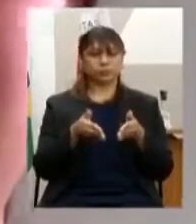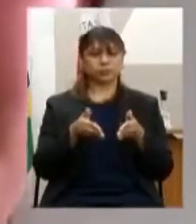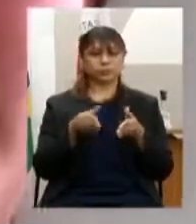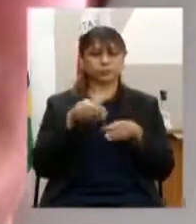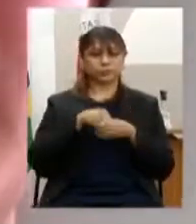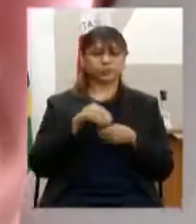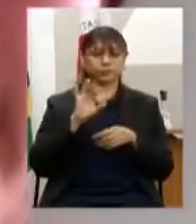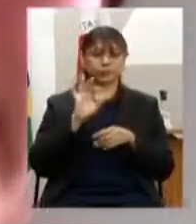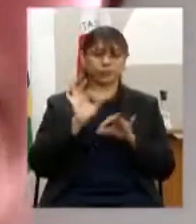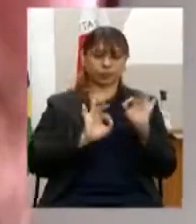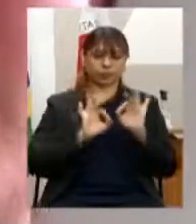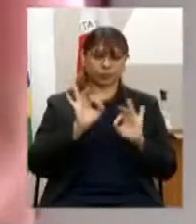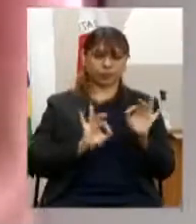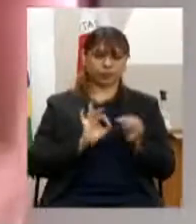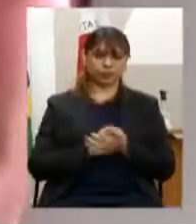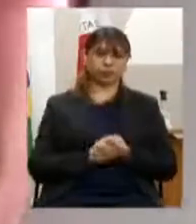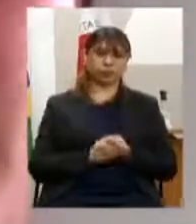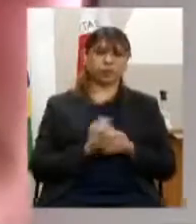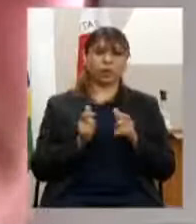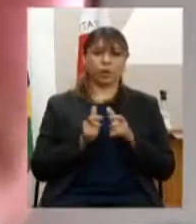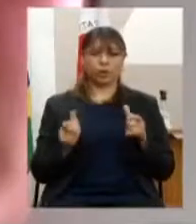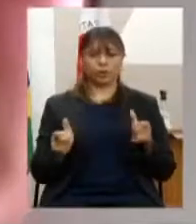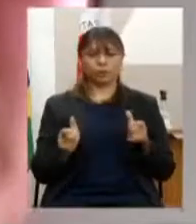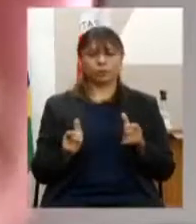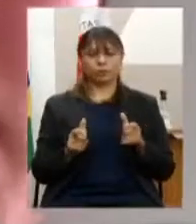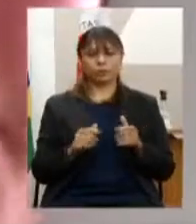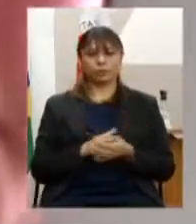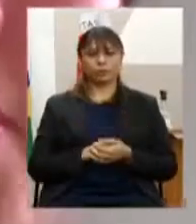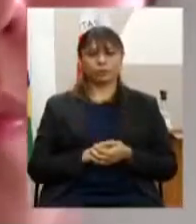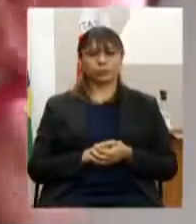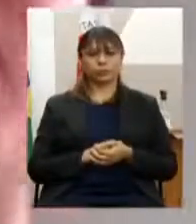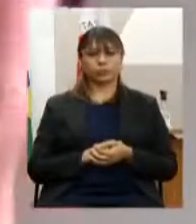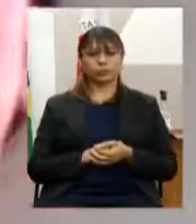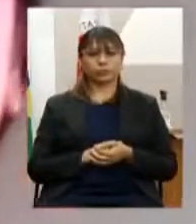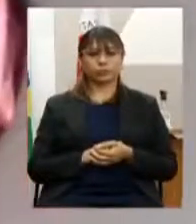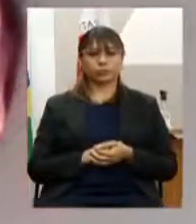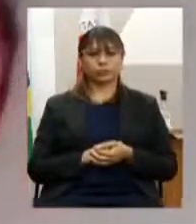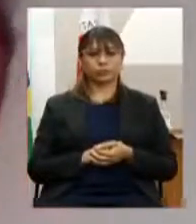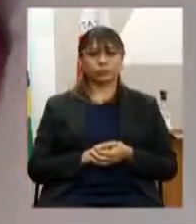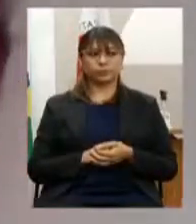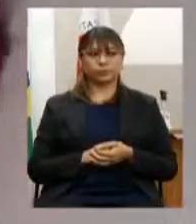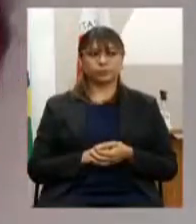e aumentar enfim